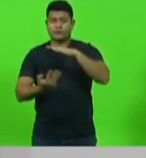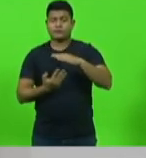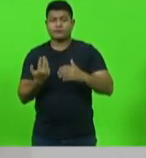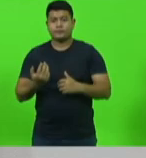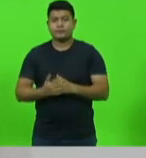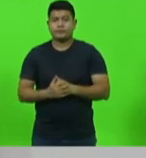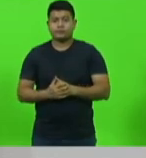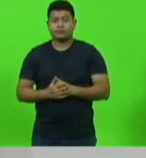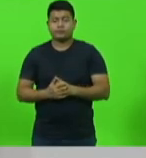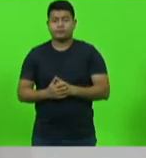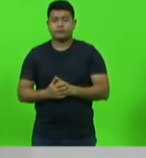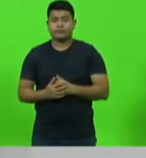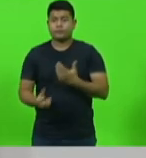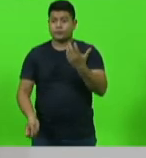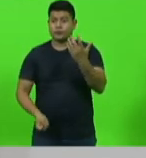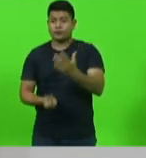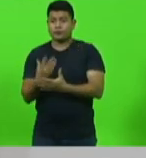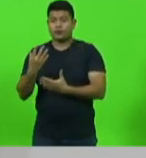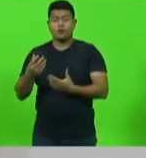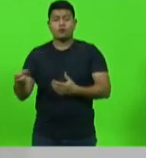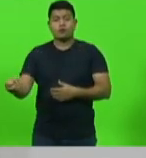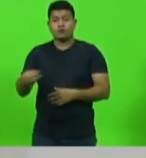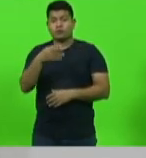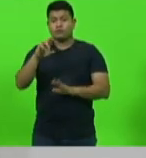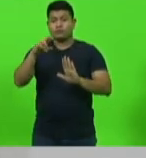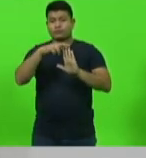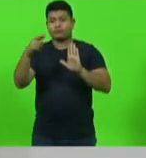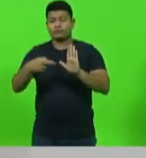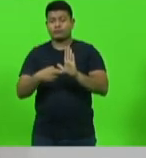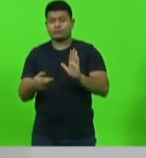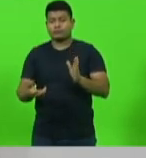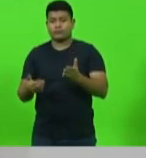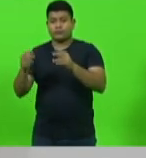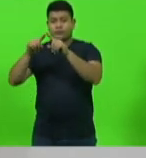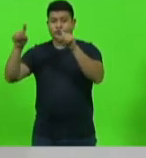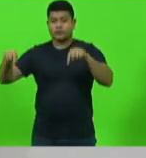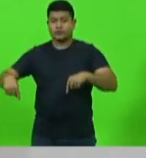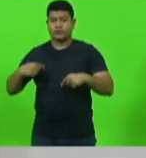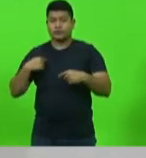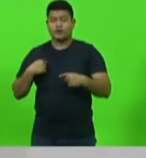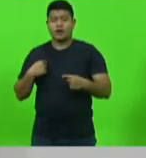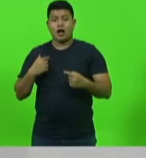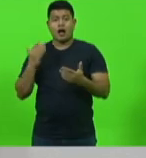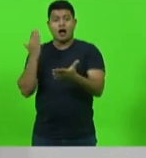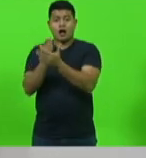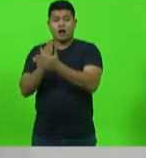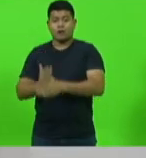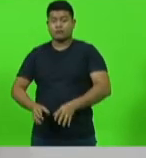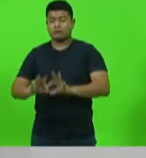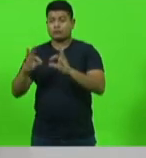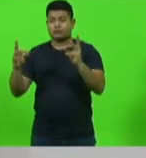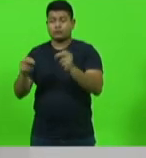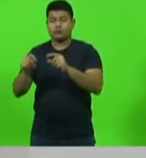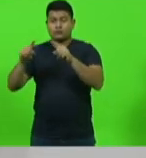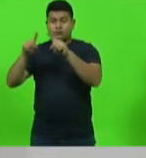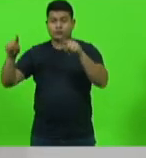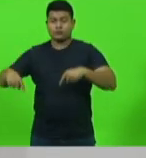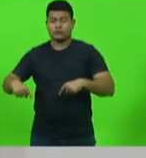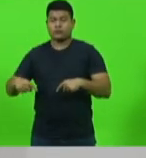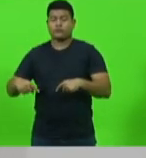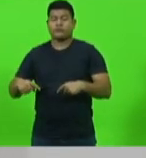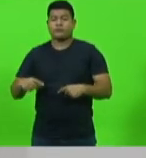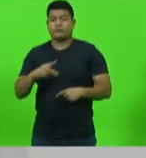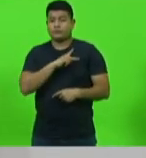Além de criar um novo regime de pessoal, impurando para o quadro de extinção todos os servidores efetivos atuais e os seus